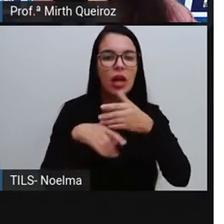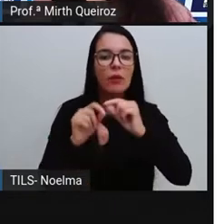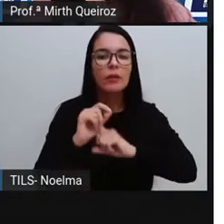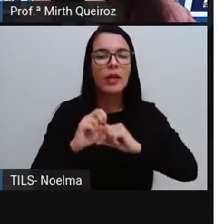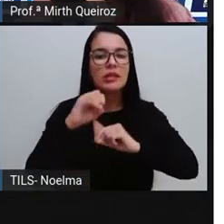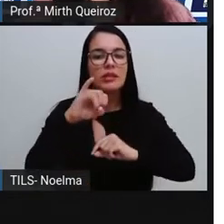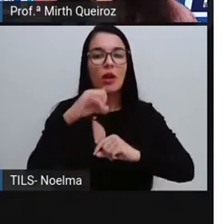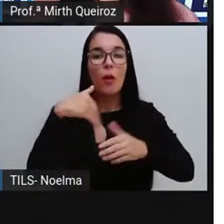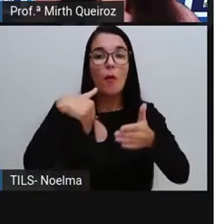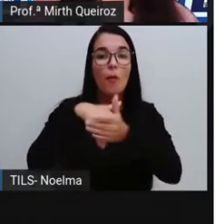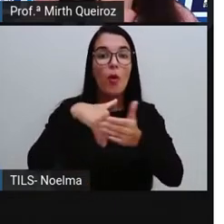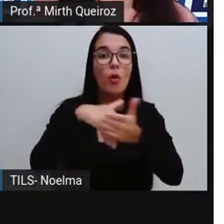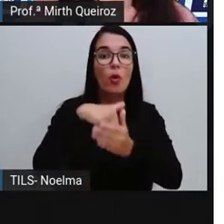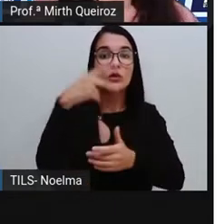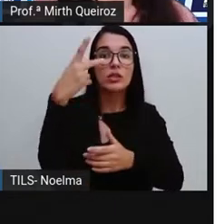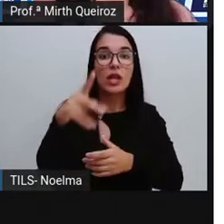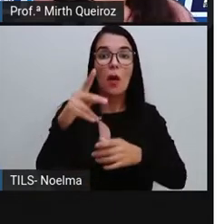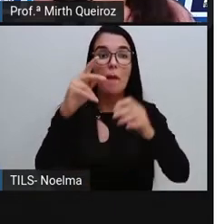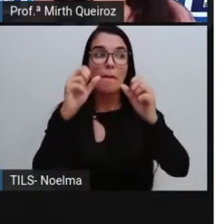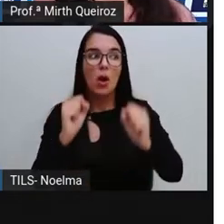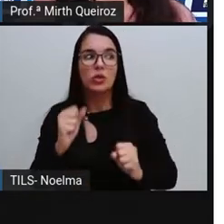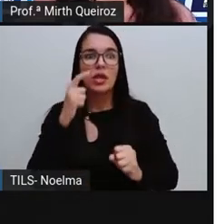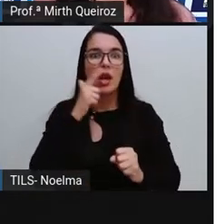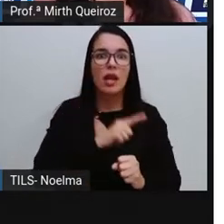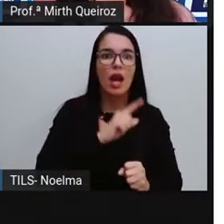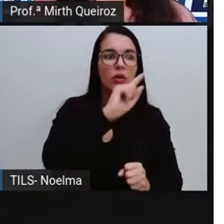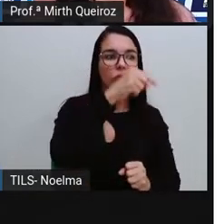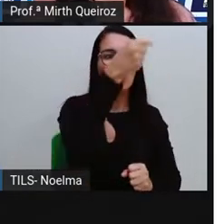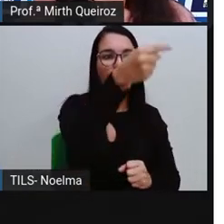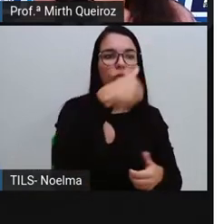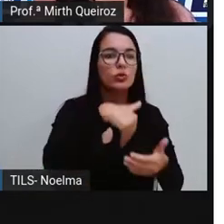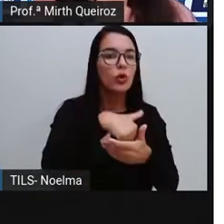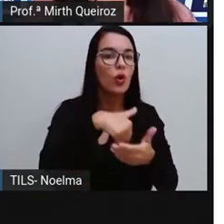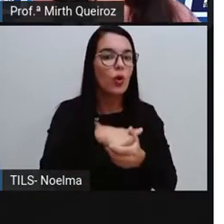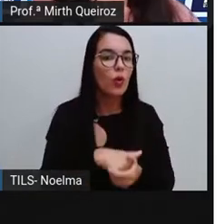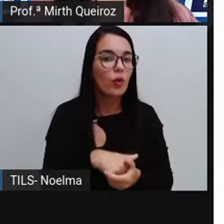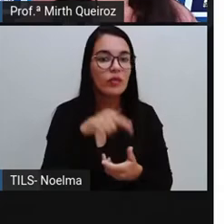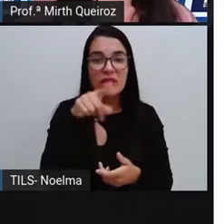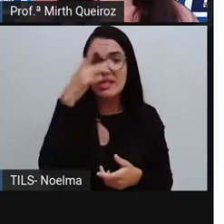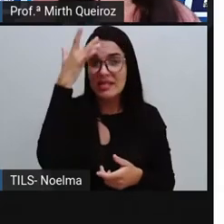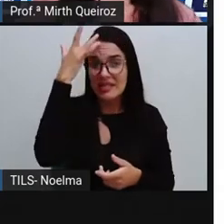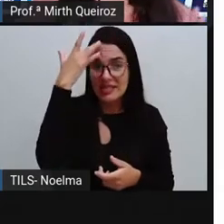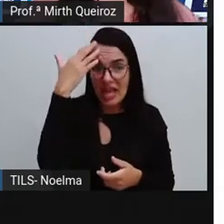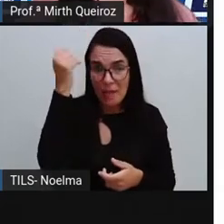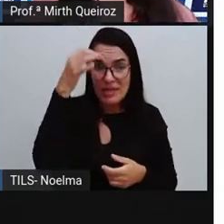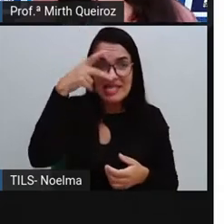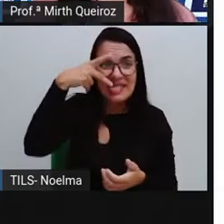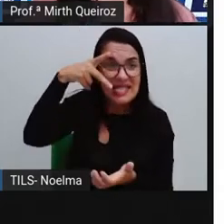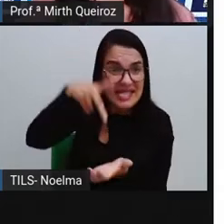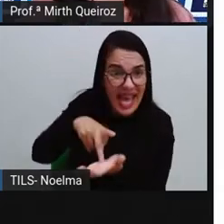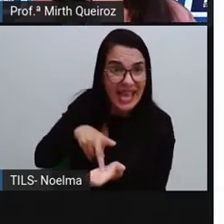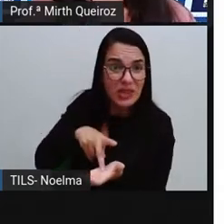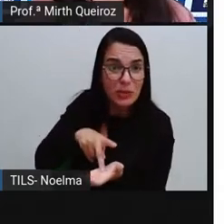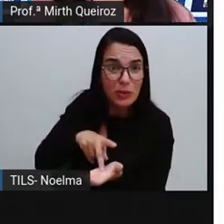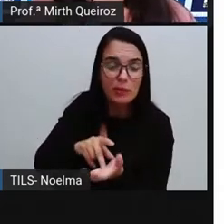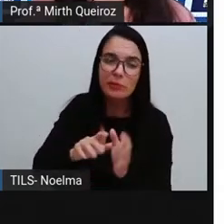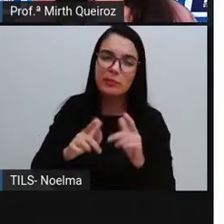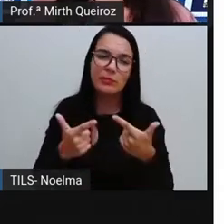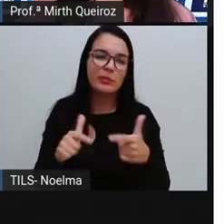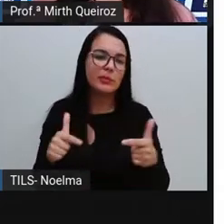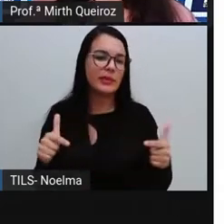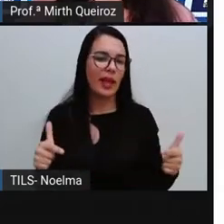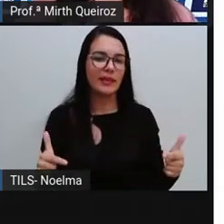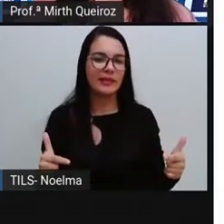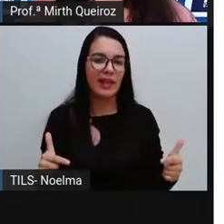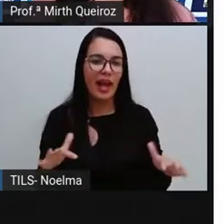vencer no próximo jogo? A gente pode utilizar também aí o termo possibilidade. Quando a gente fala de forma provável ou improvável,